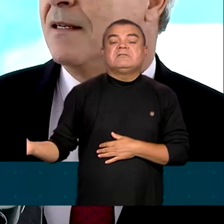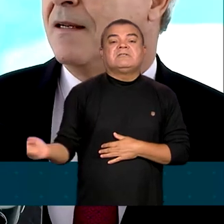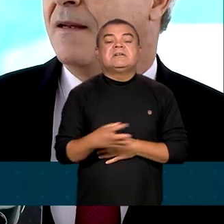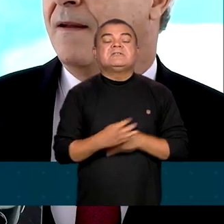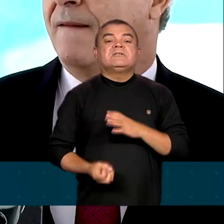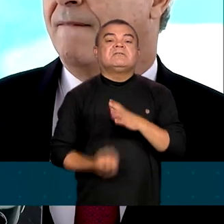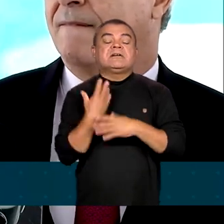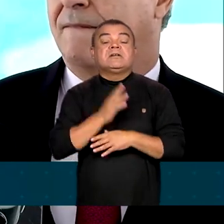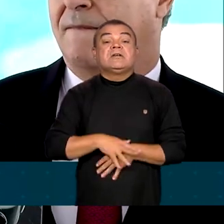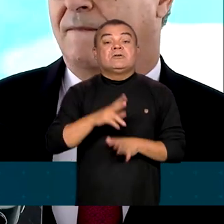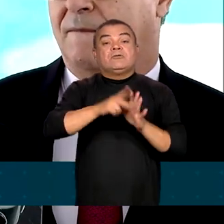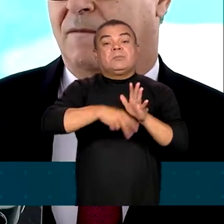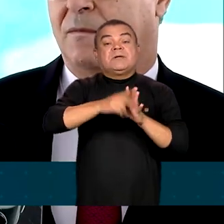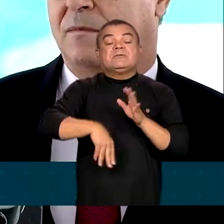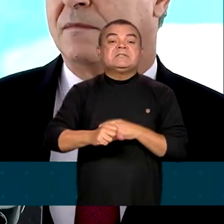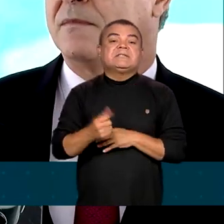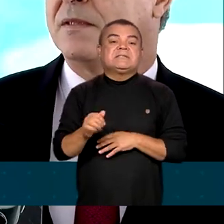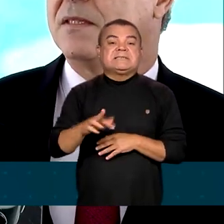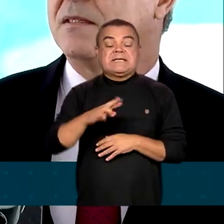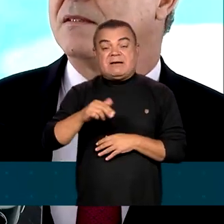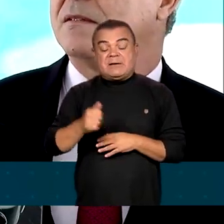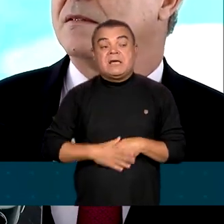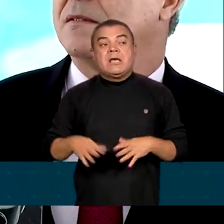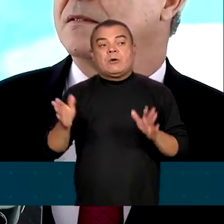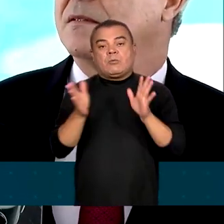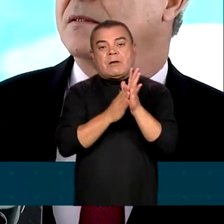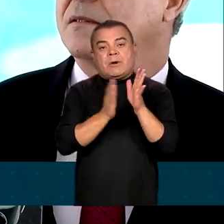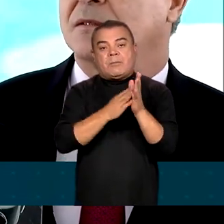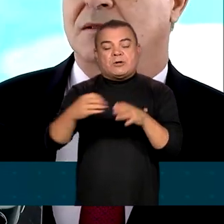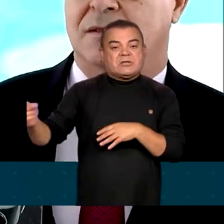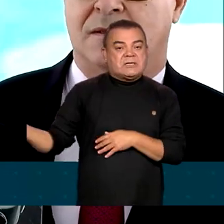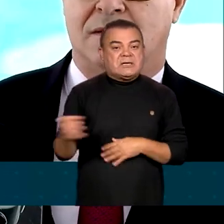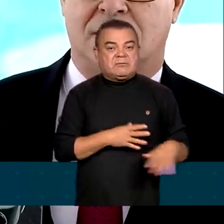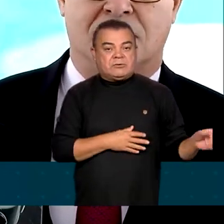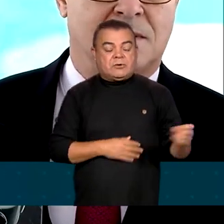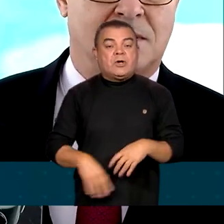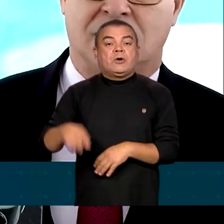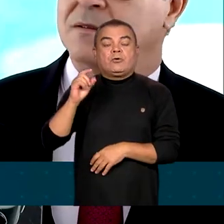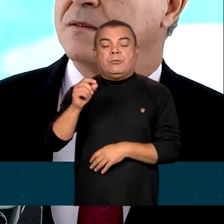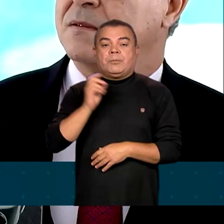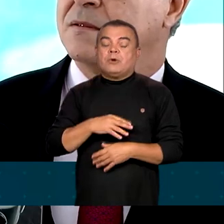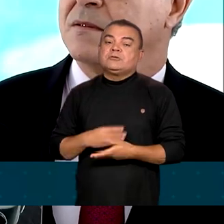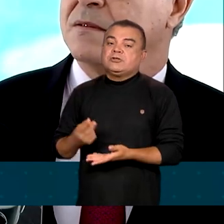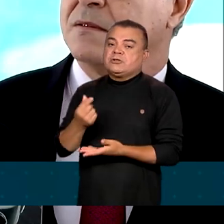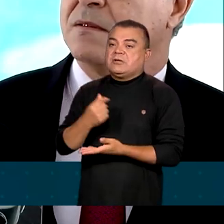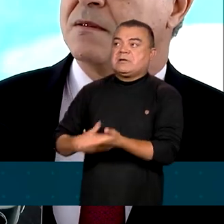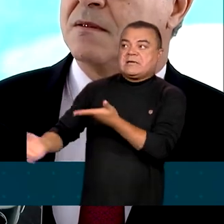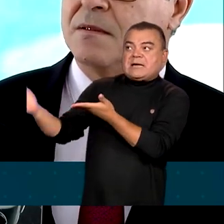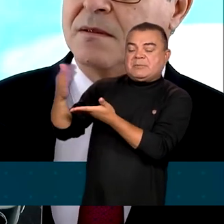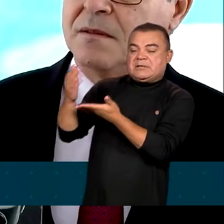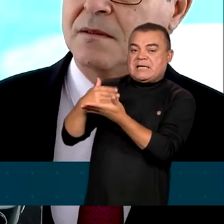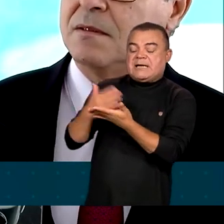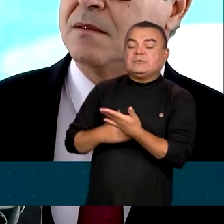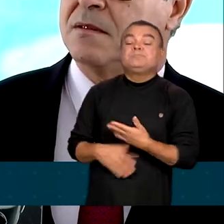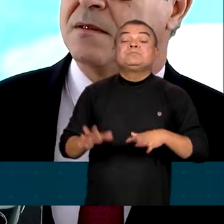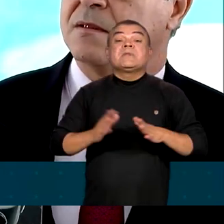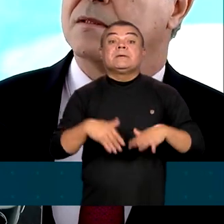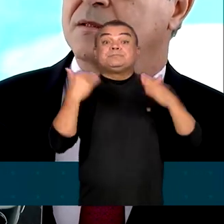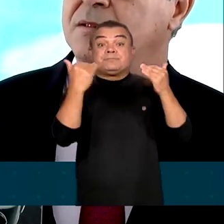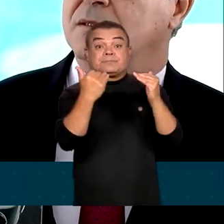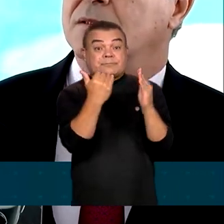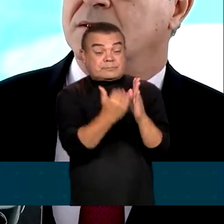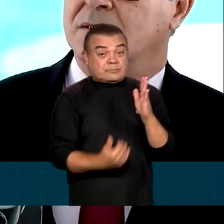novo Comunçafo, uma proposta inovadora, com uma parte de recursos captados internacionalmente para grandes,